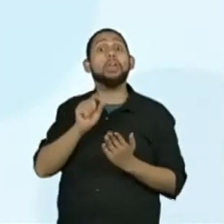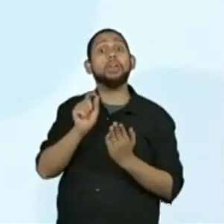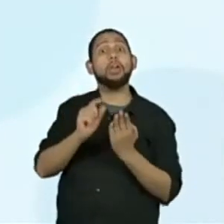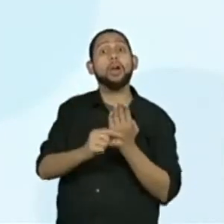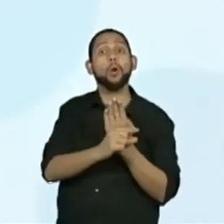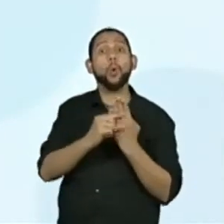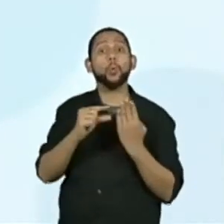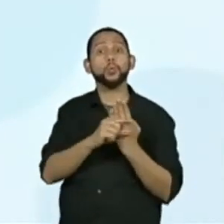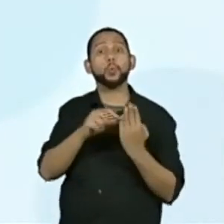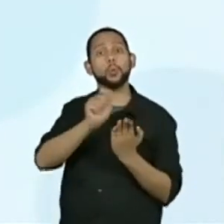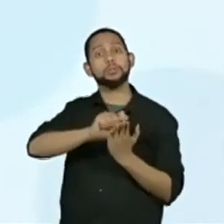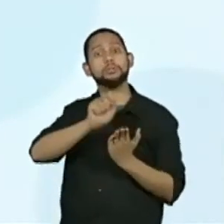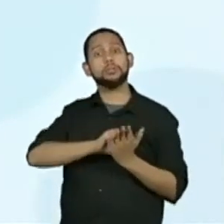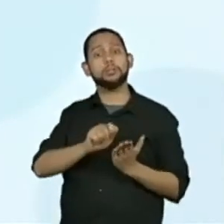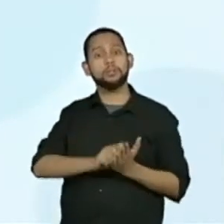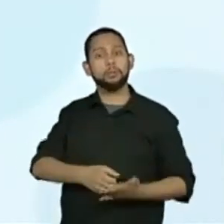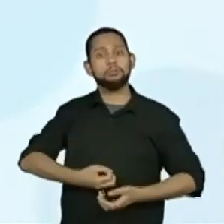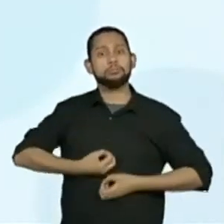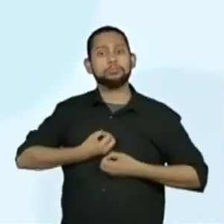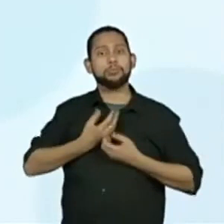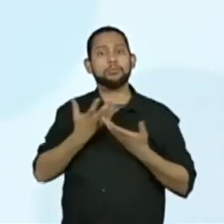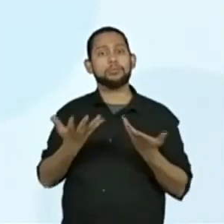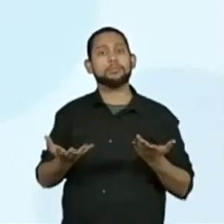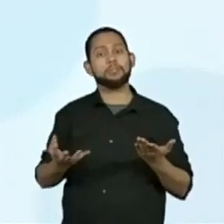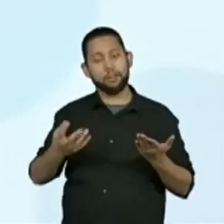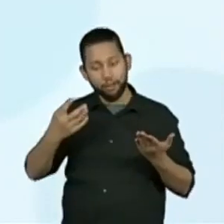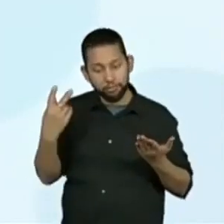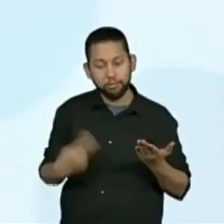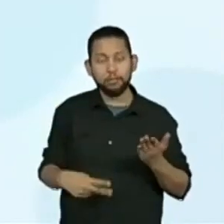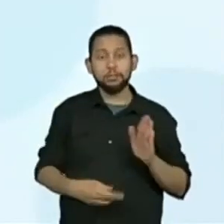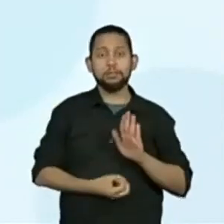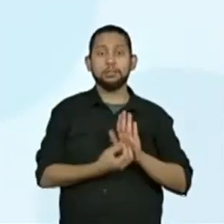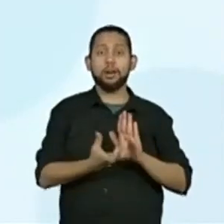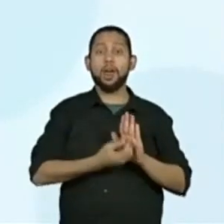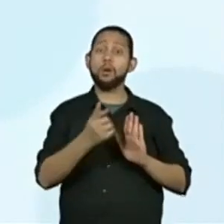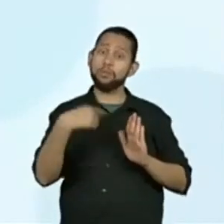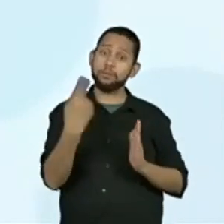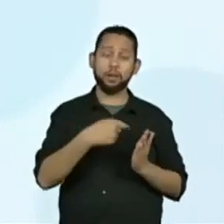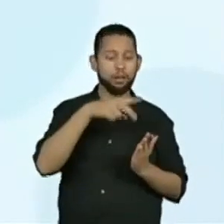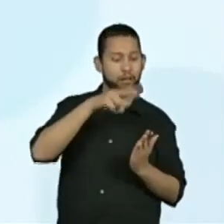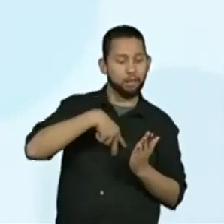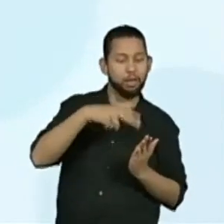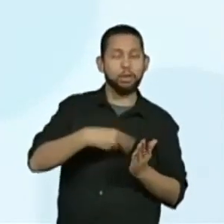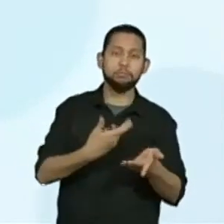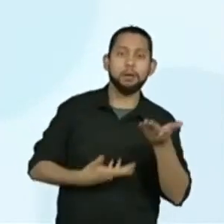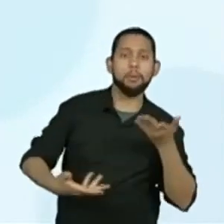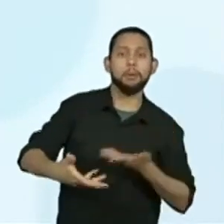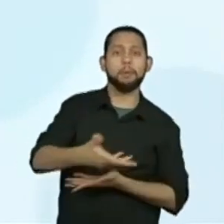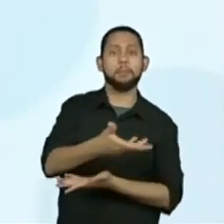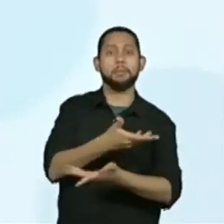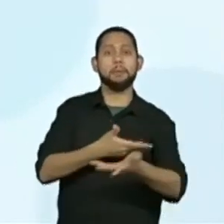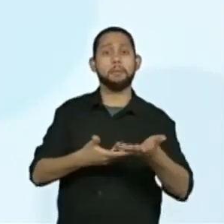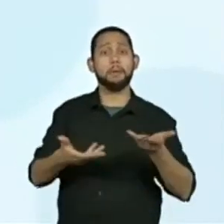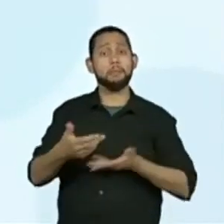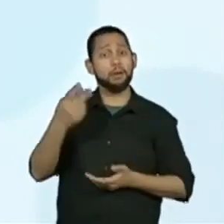início ao nosso sarau e deram as suas contribuições literárias para